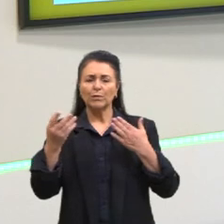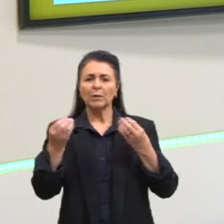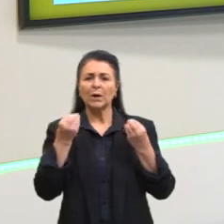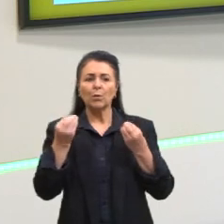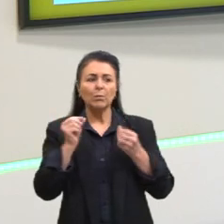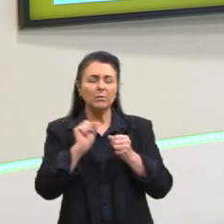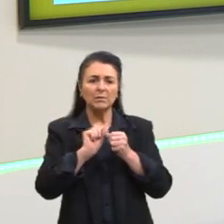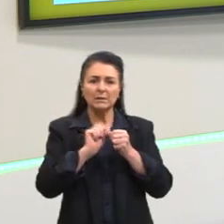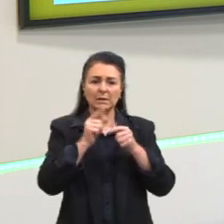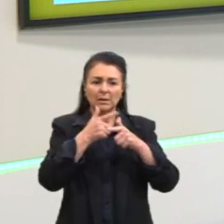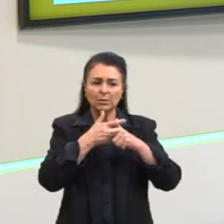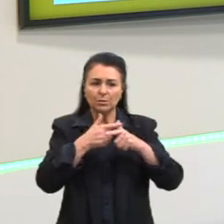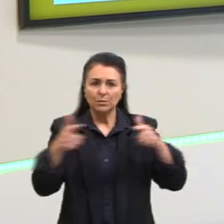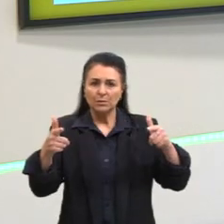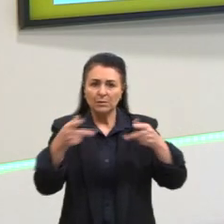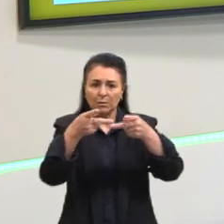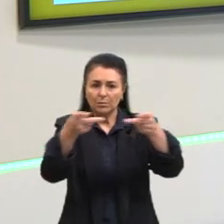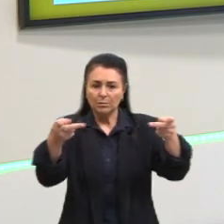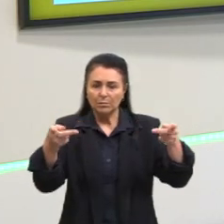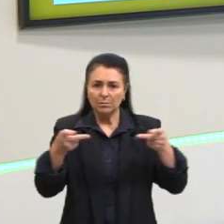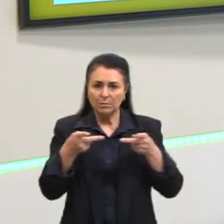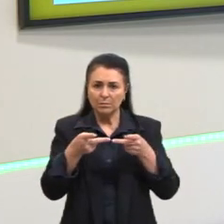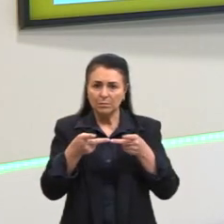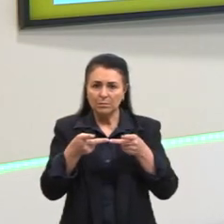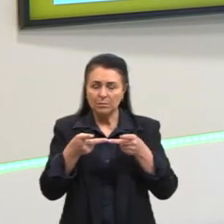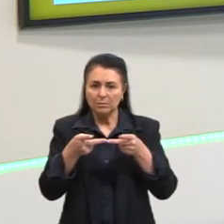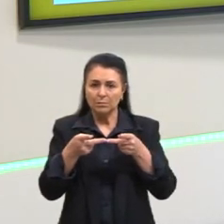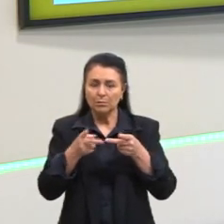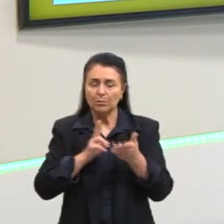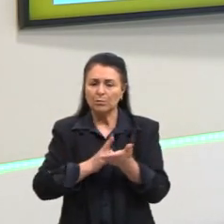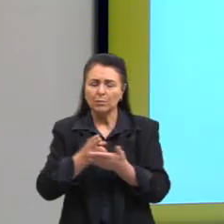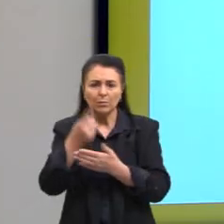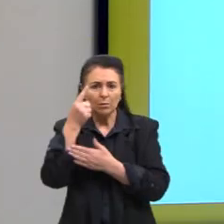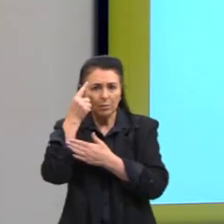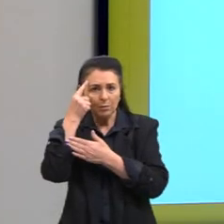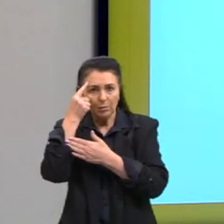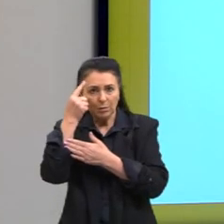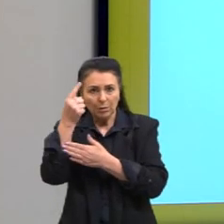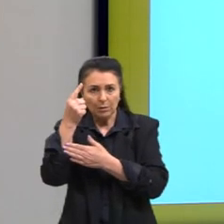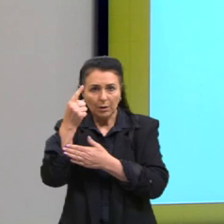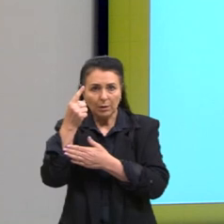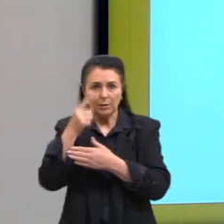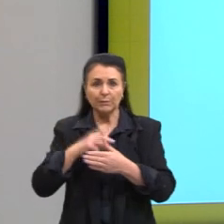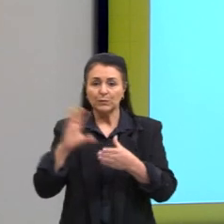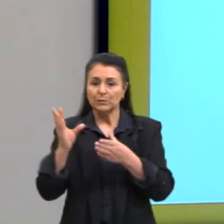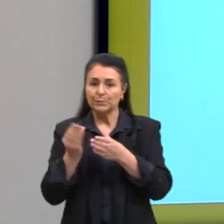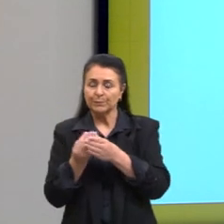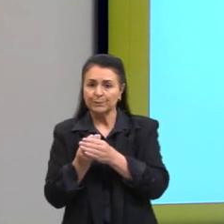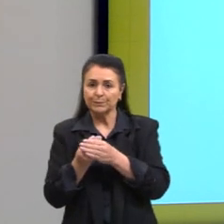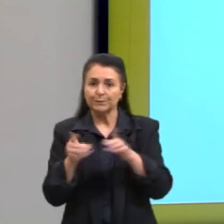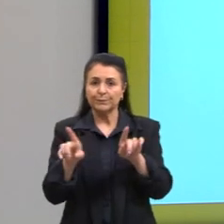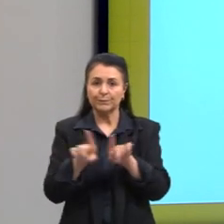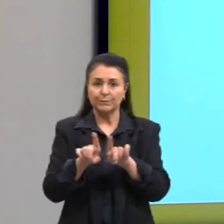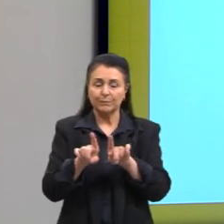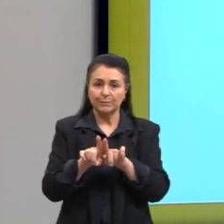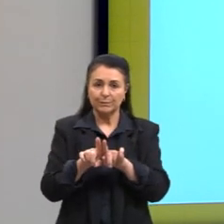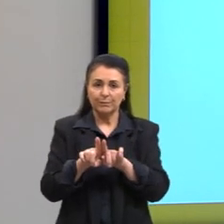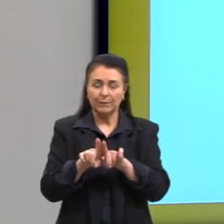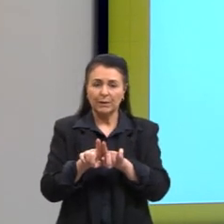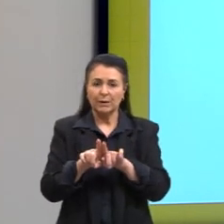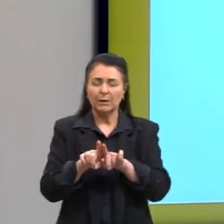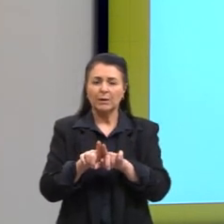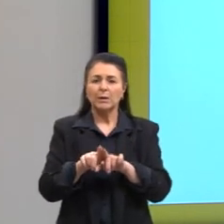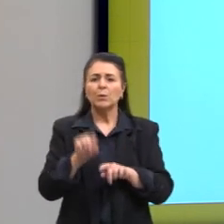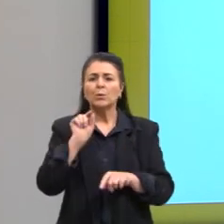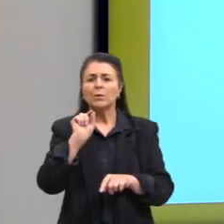dividir a pizza. Então, a gente vai continuar a ideia de teoria de conjuntos. Onde a gente vai primeiro